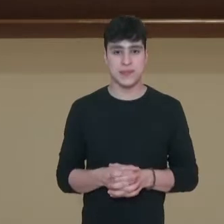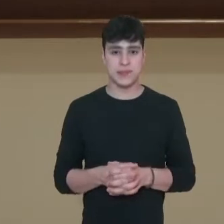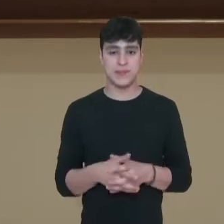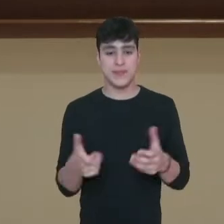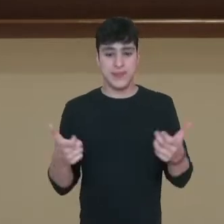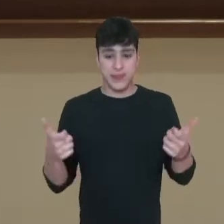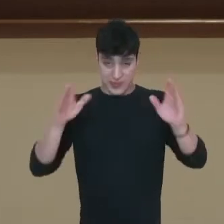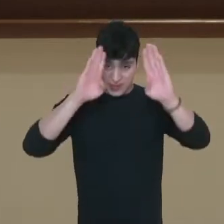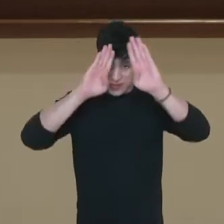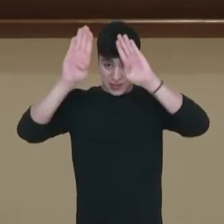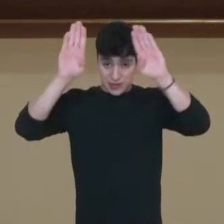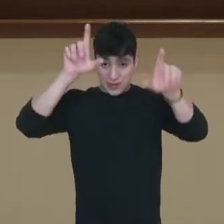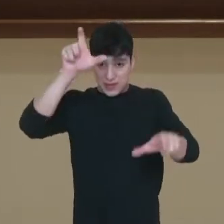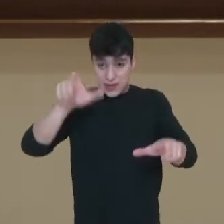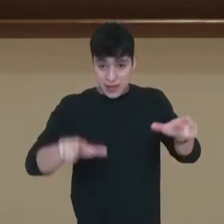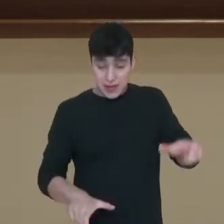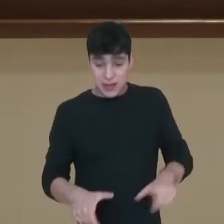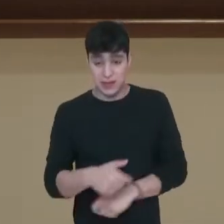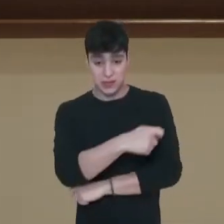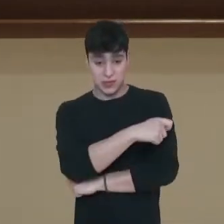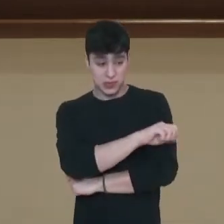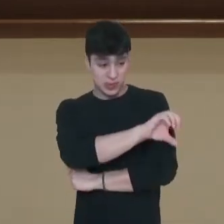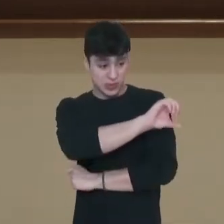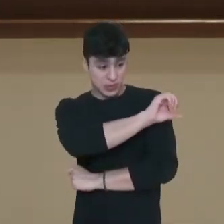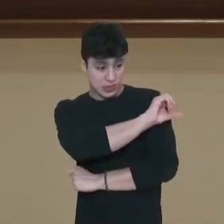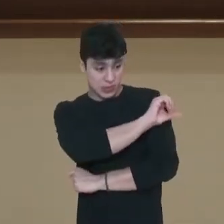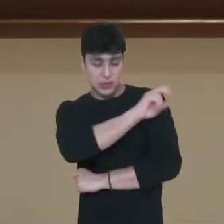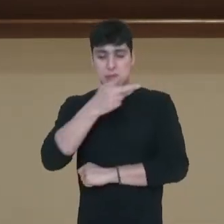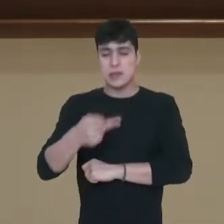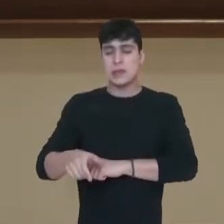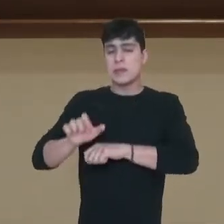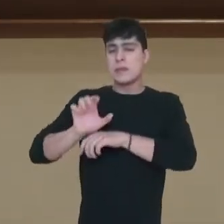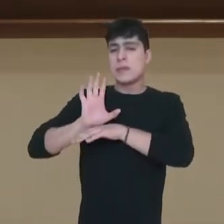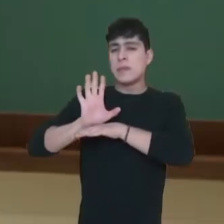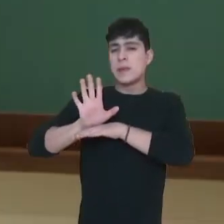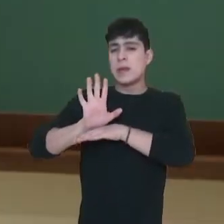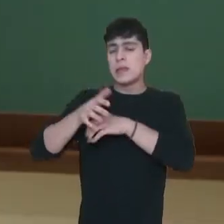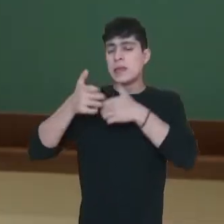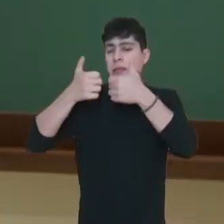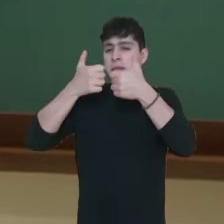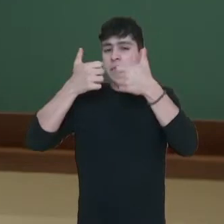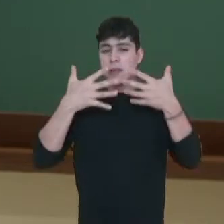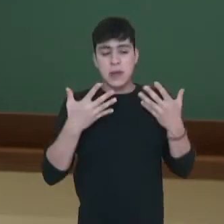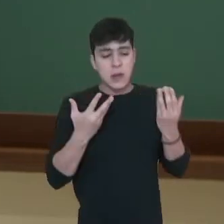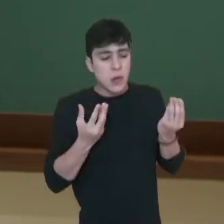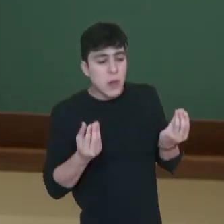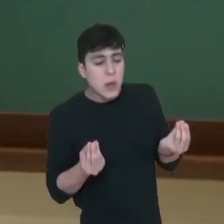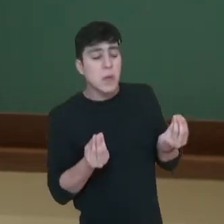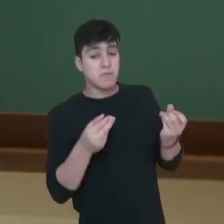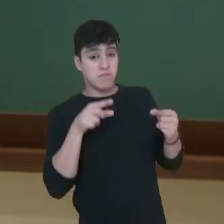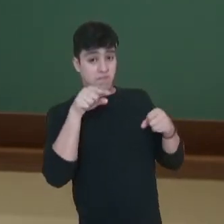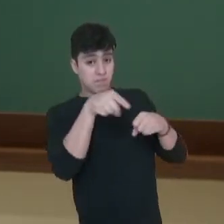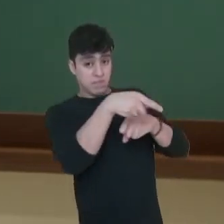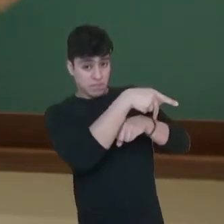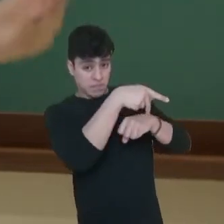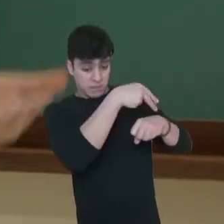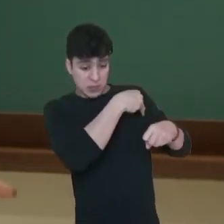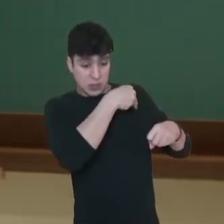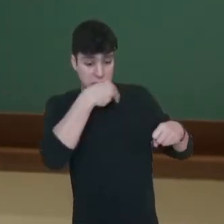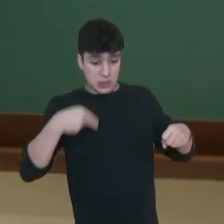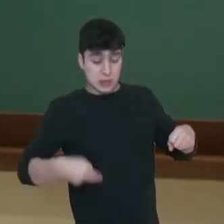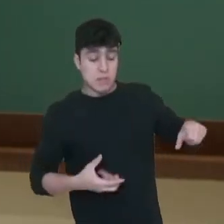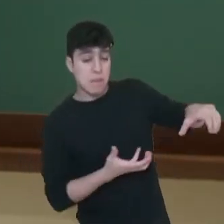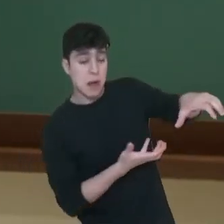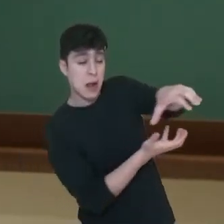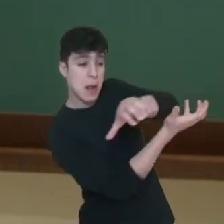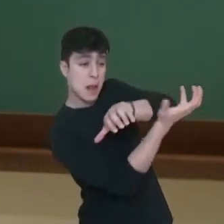Olá, estudantes do nono ano! Nesse vídeo vamos falar sobre a Revolução Chinesa. A gente vai ver como se organizou a